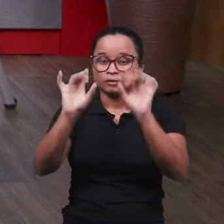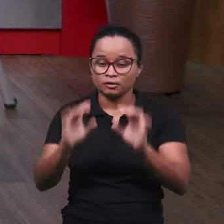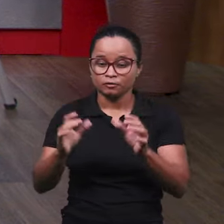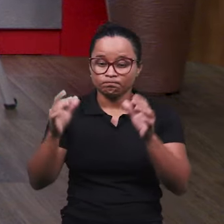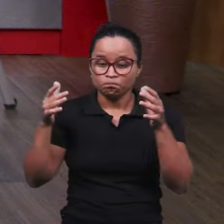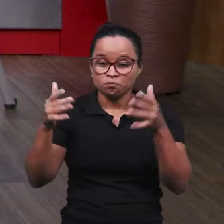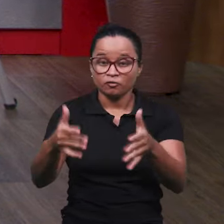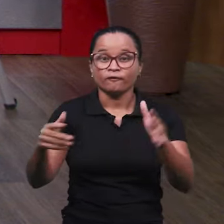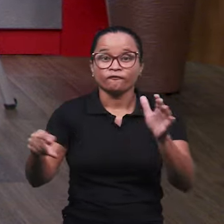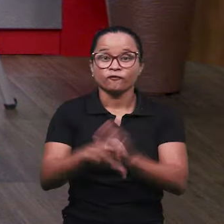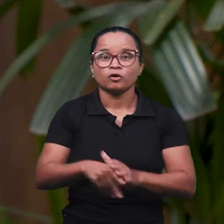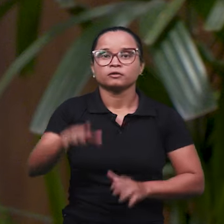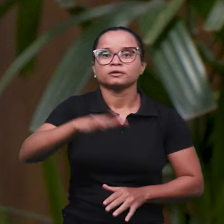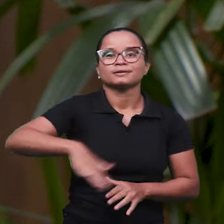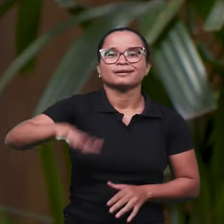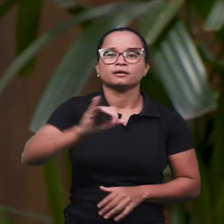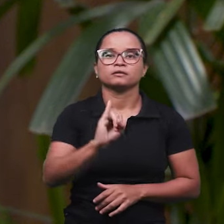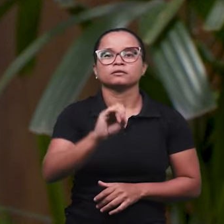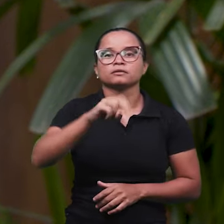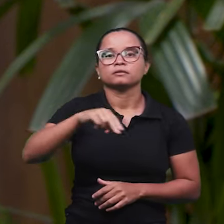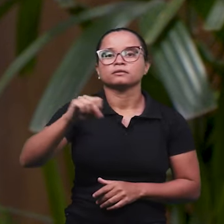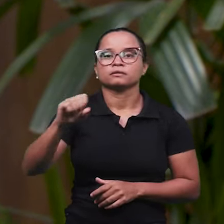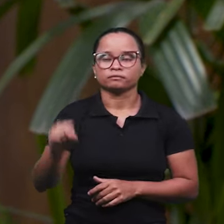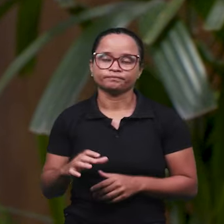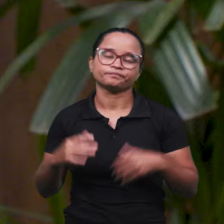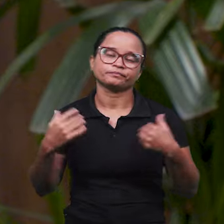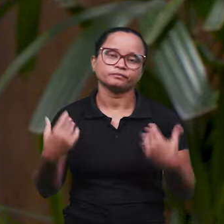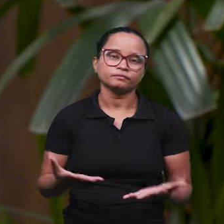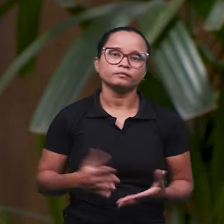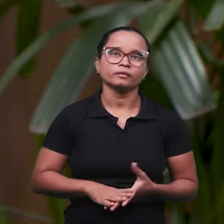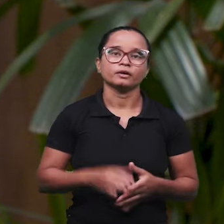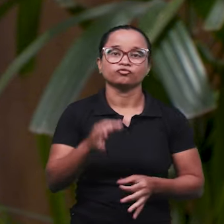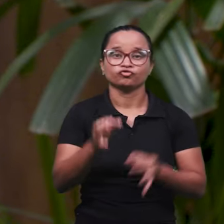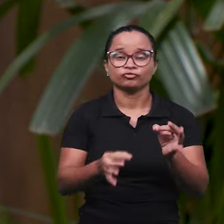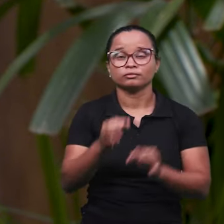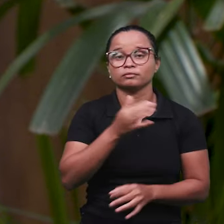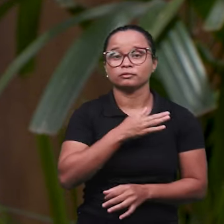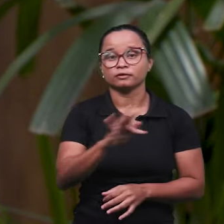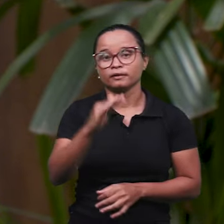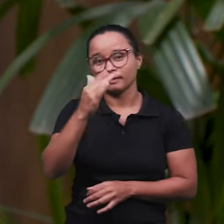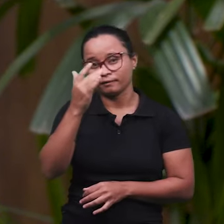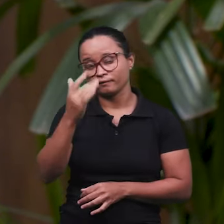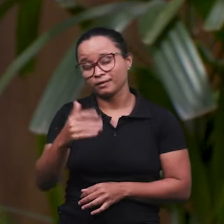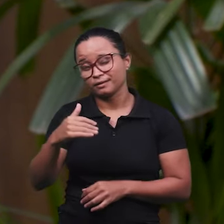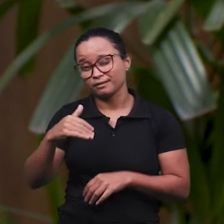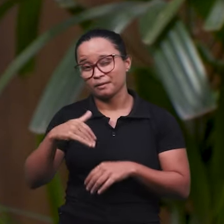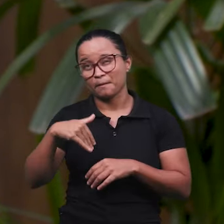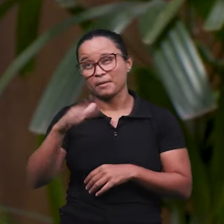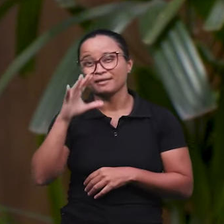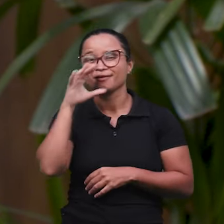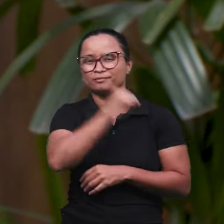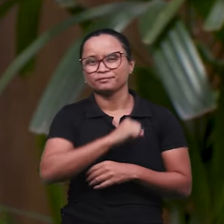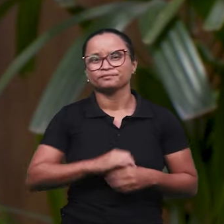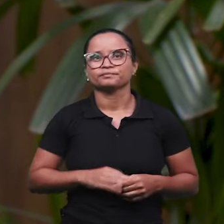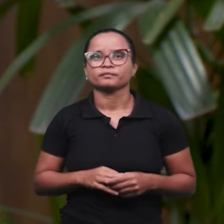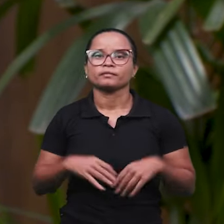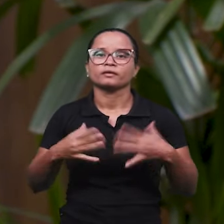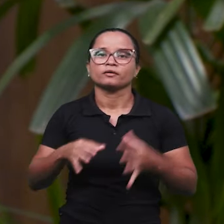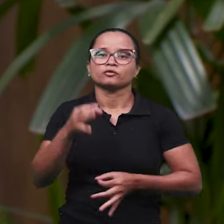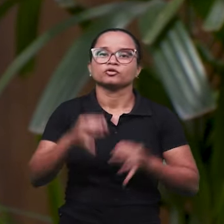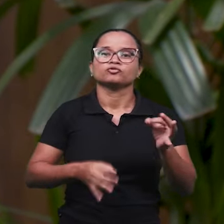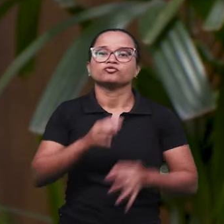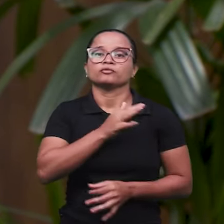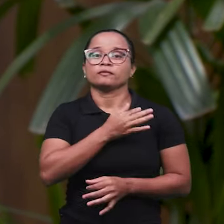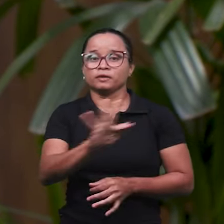previdenciário, para recorrer judicialmente na Justiça Federal. Então, assim, acaba sendo mais rápido, né? Sim. E aí, na Justiça